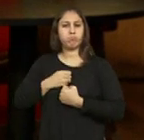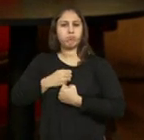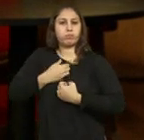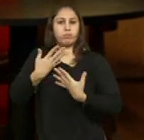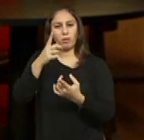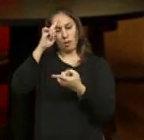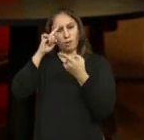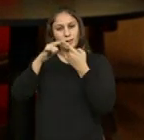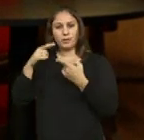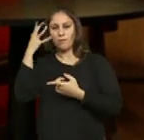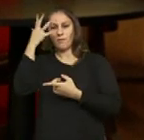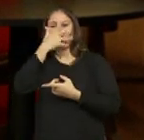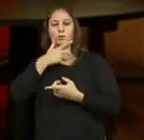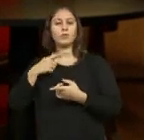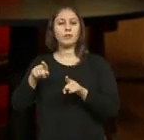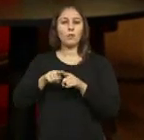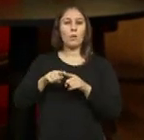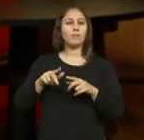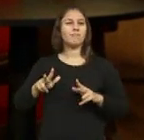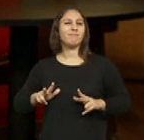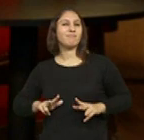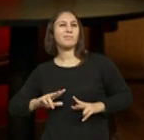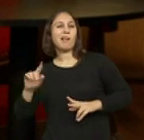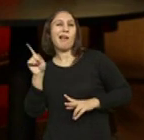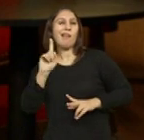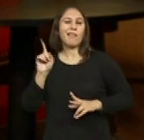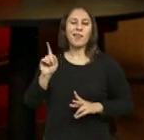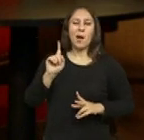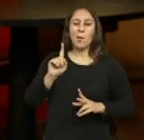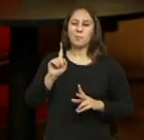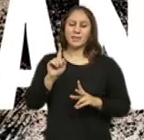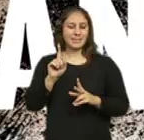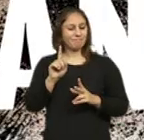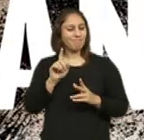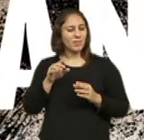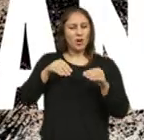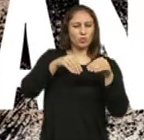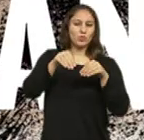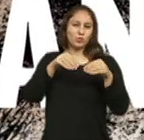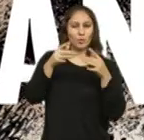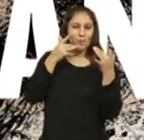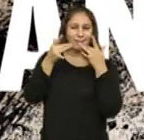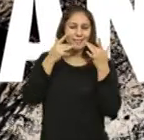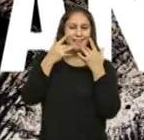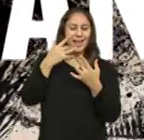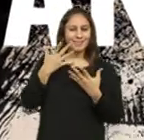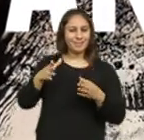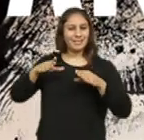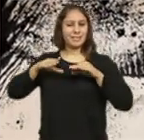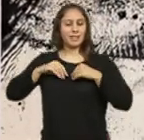intérprete saia desta, não é uma zona de conforto, mas deste esquema de funcionamento teatral para ir num